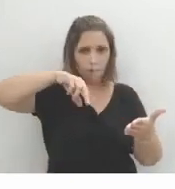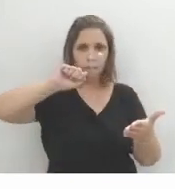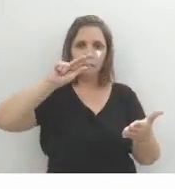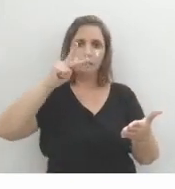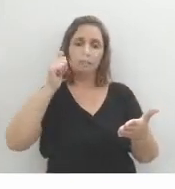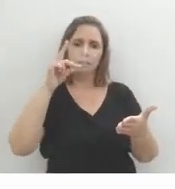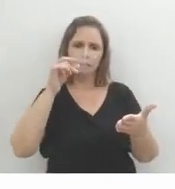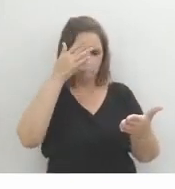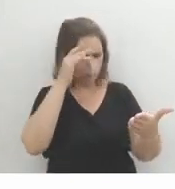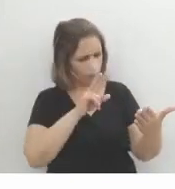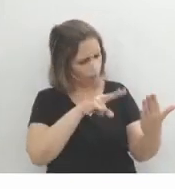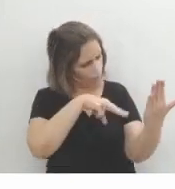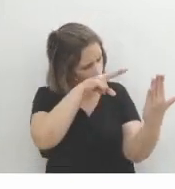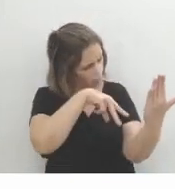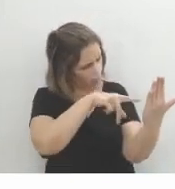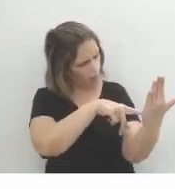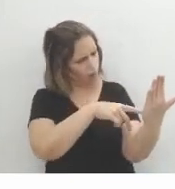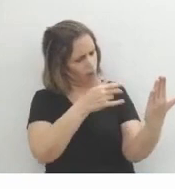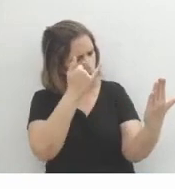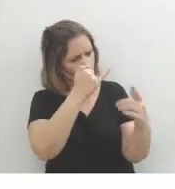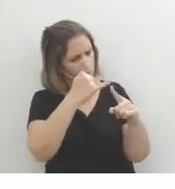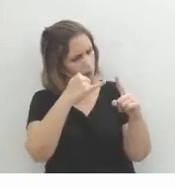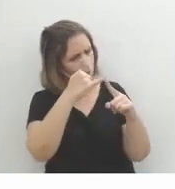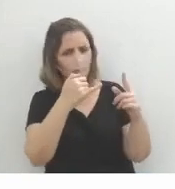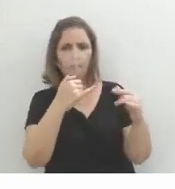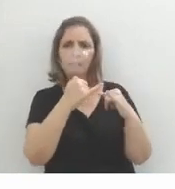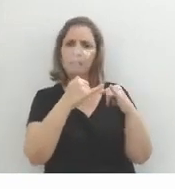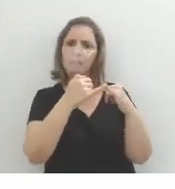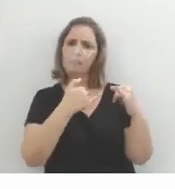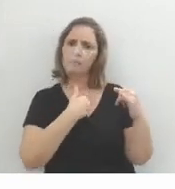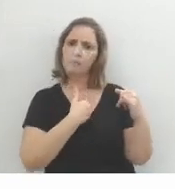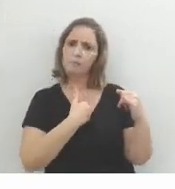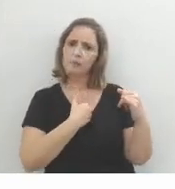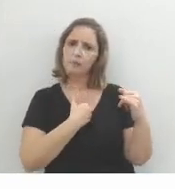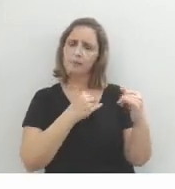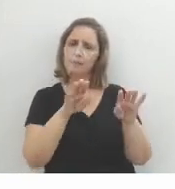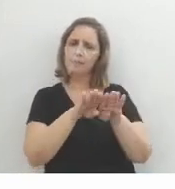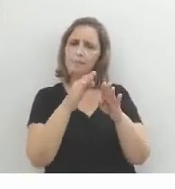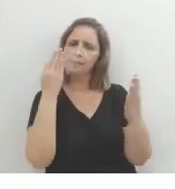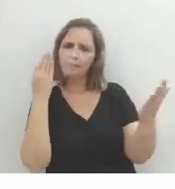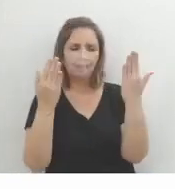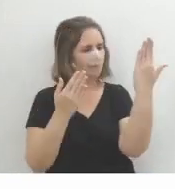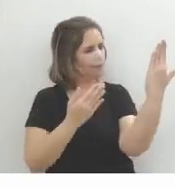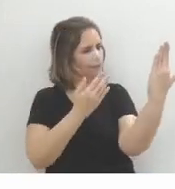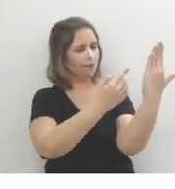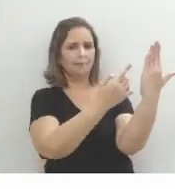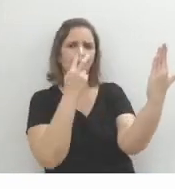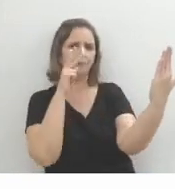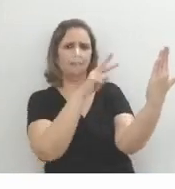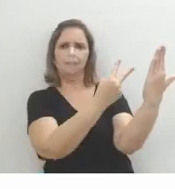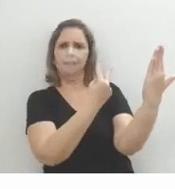identificava, né? É como se fosse o espelho da sociedade dentro de um livro, de uma obra